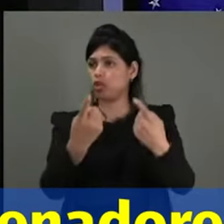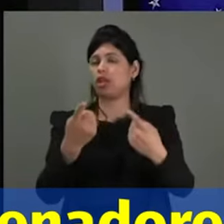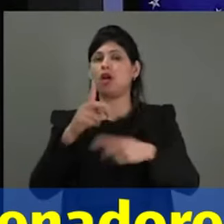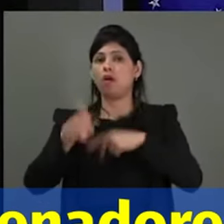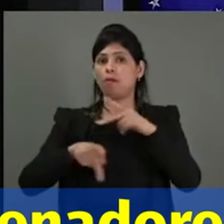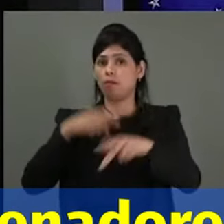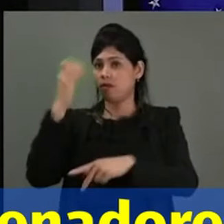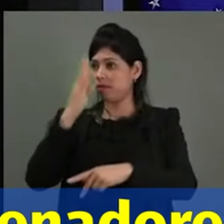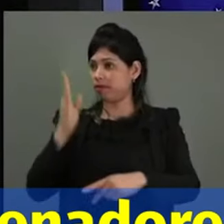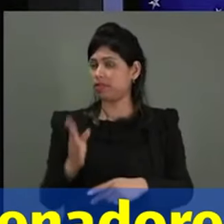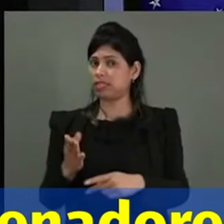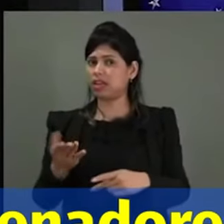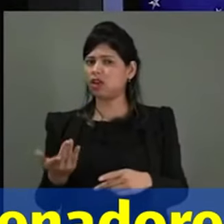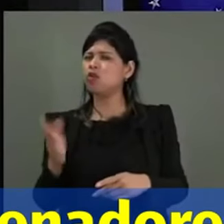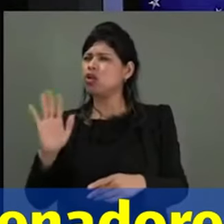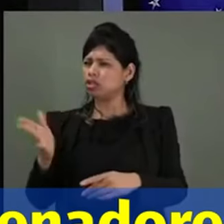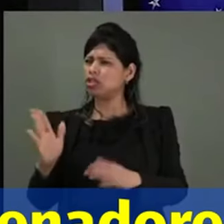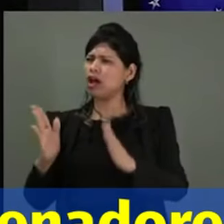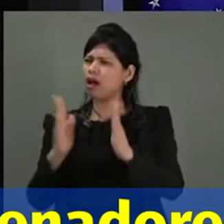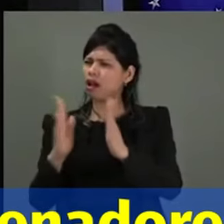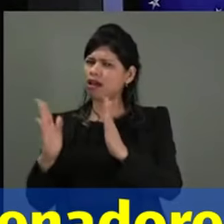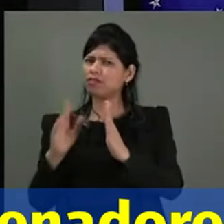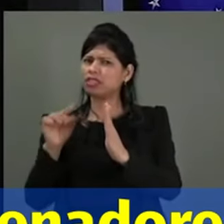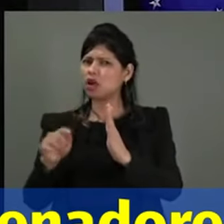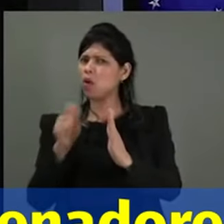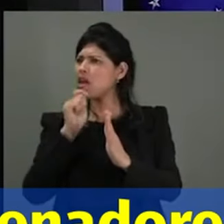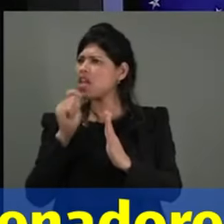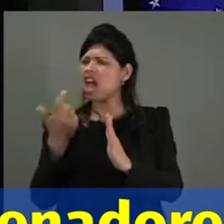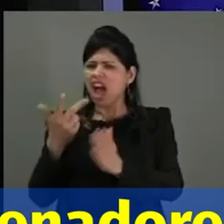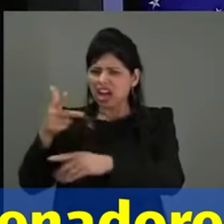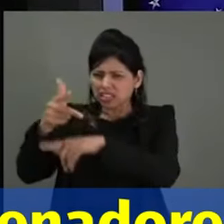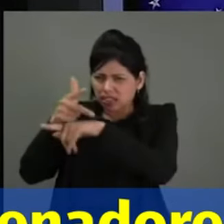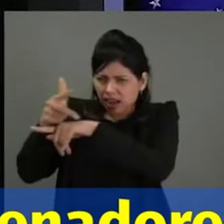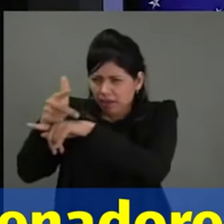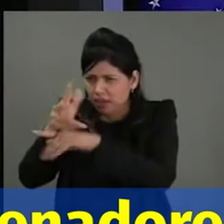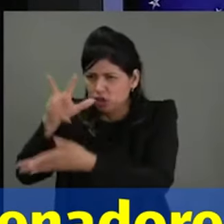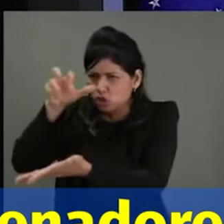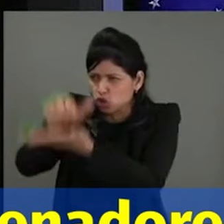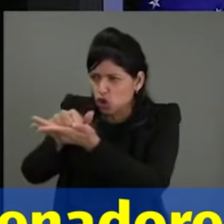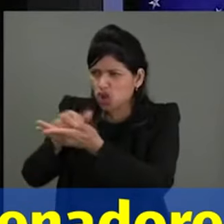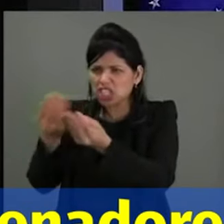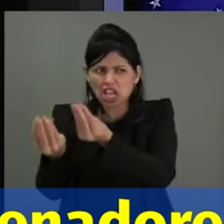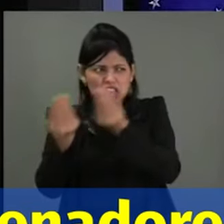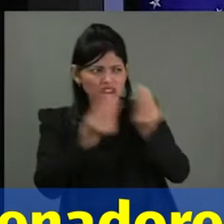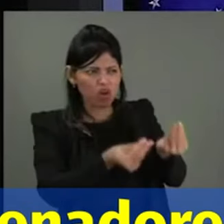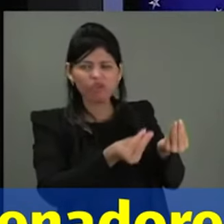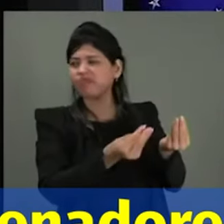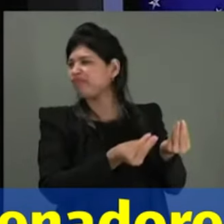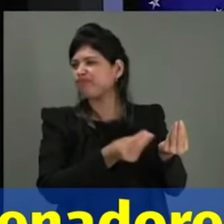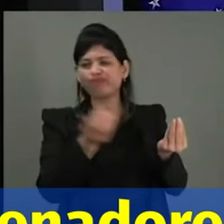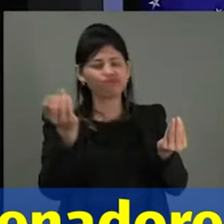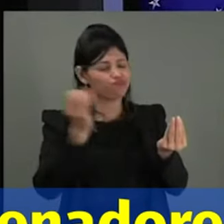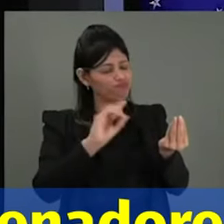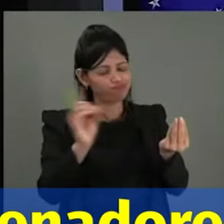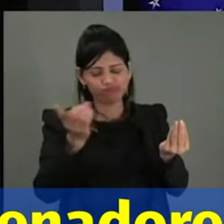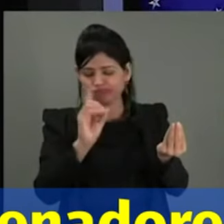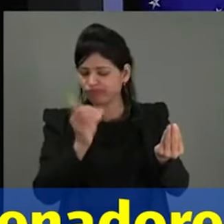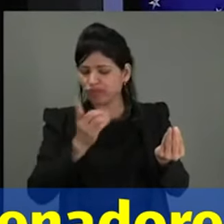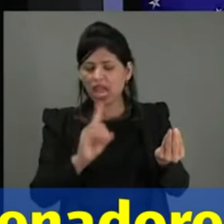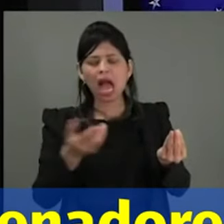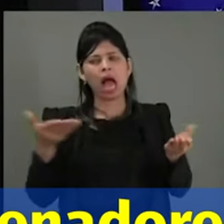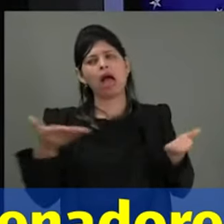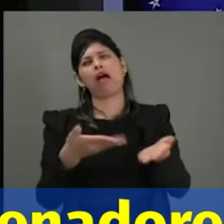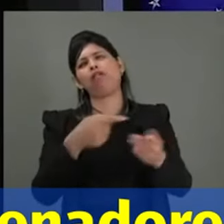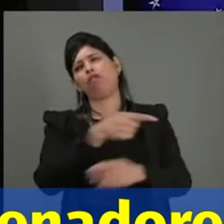Agora, pouco tempo atrás, ele sequer entregou as imagens aprovadas pelo parlamento. E agora vem dar